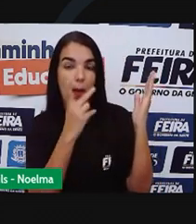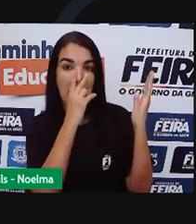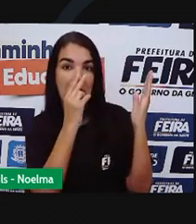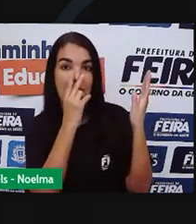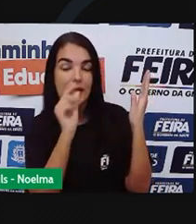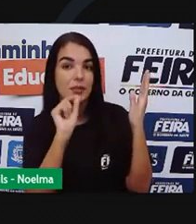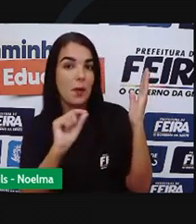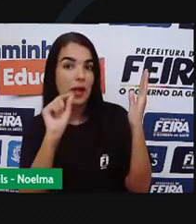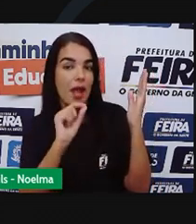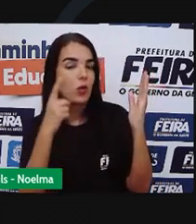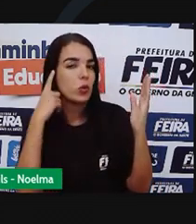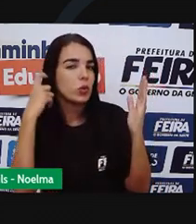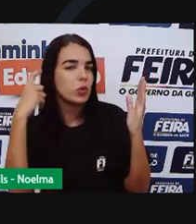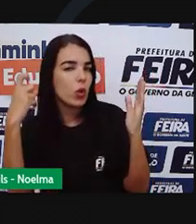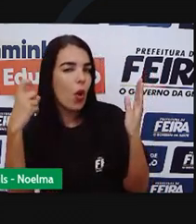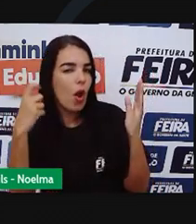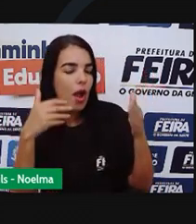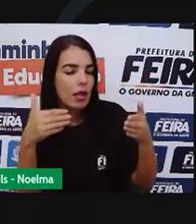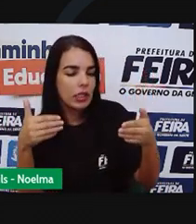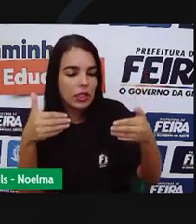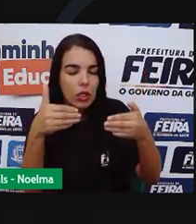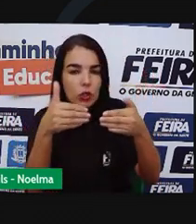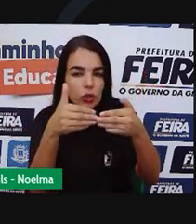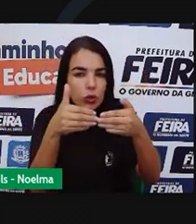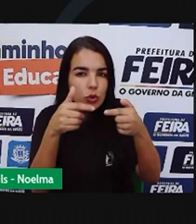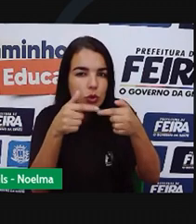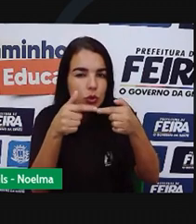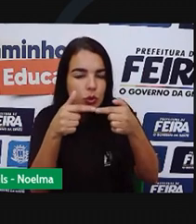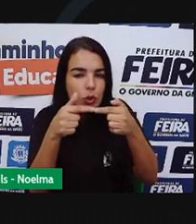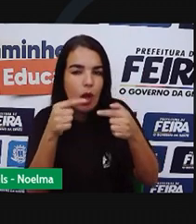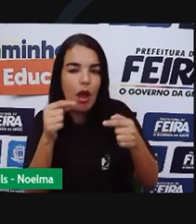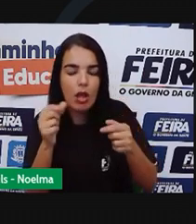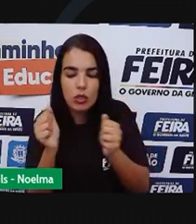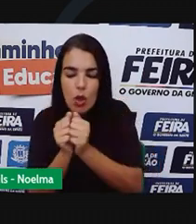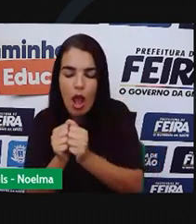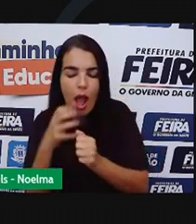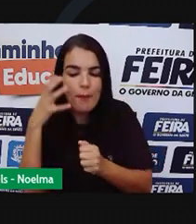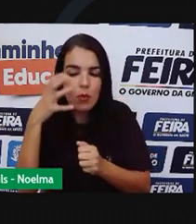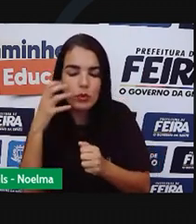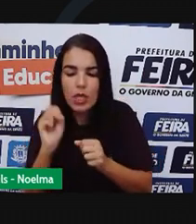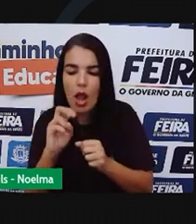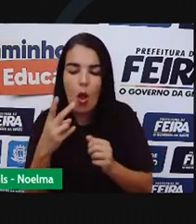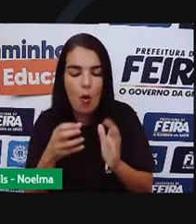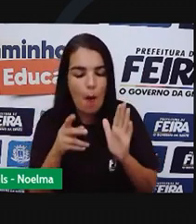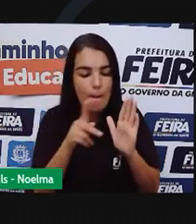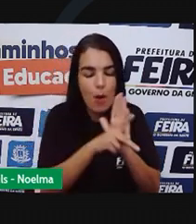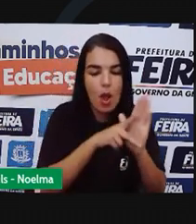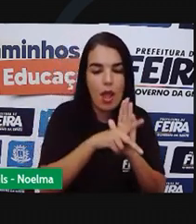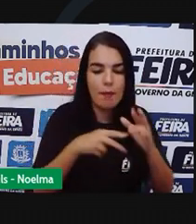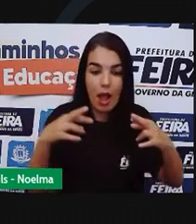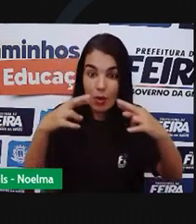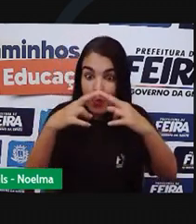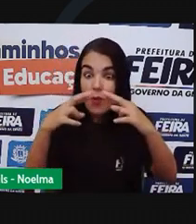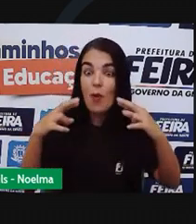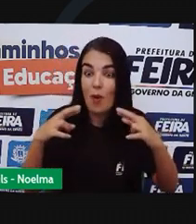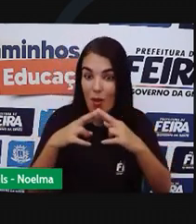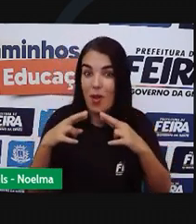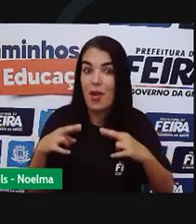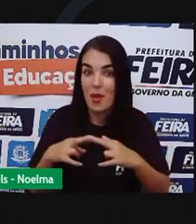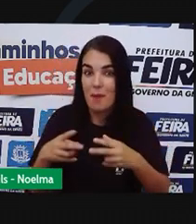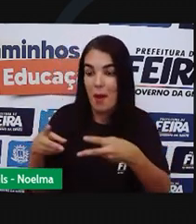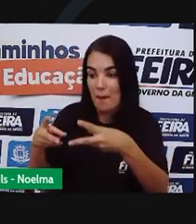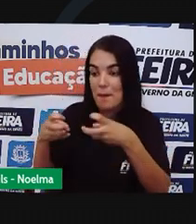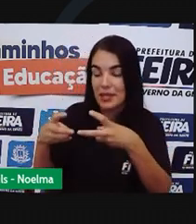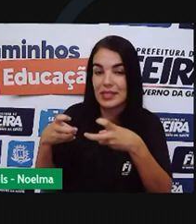Essas duas palavras Se colocadas Numa música Ou se colocadas Em um poema A gente vai perceber Que existe uma rima Entre elas